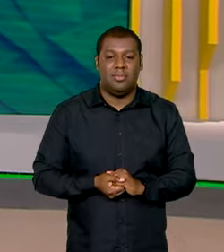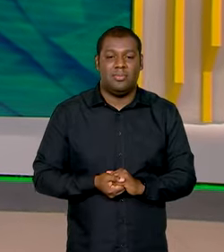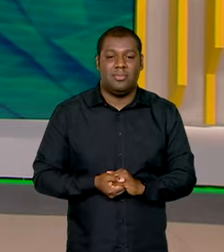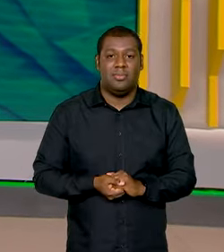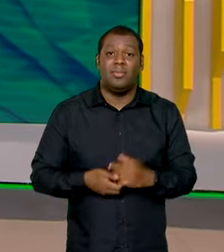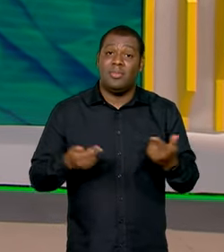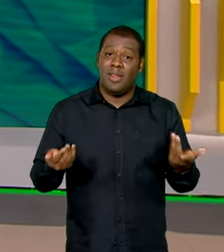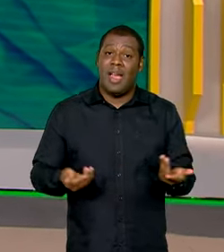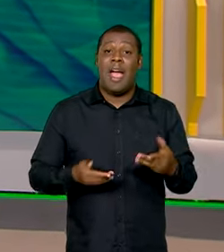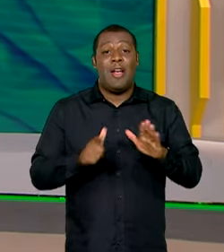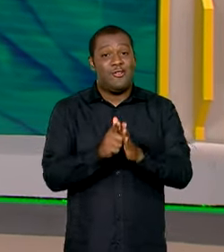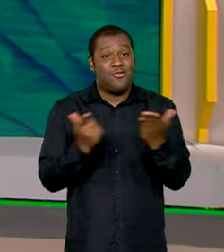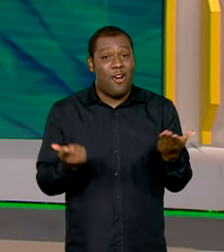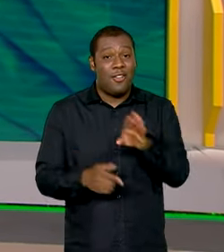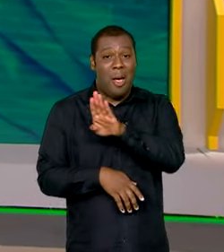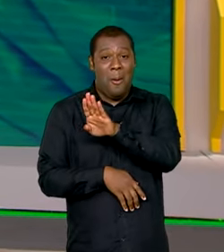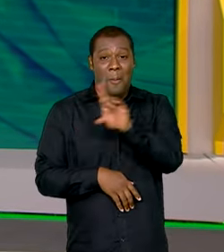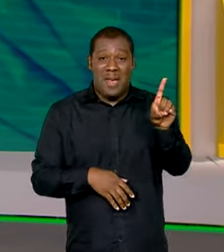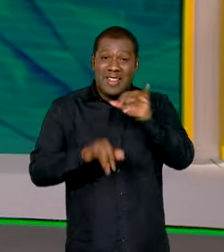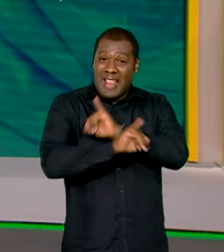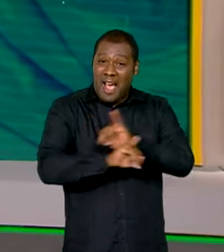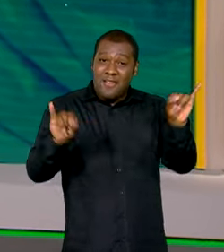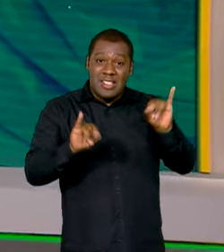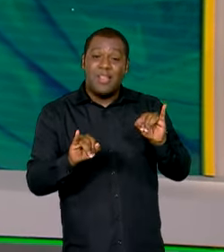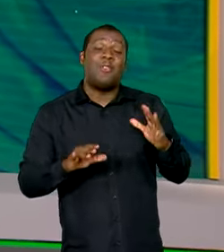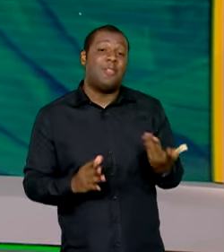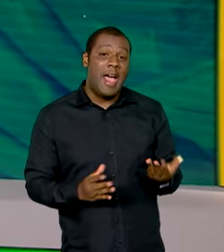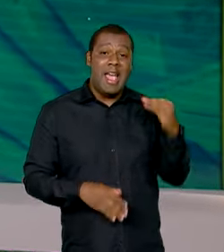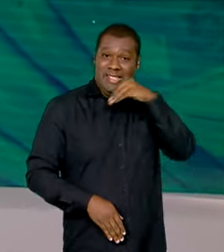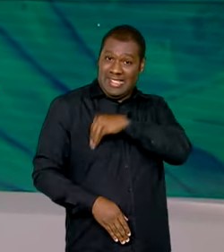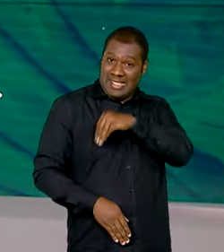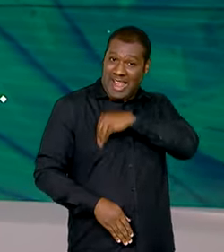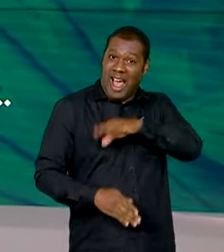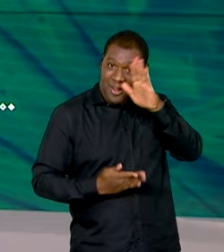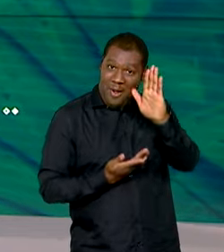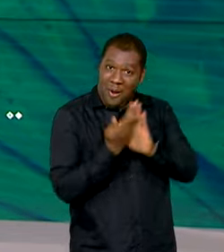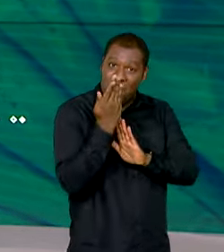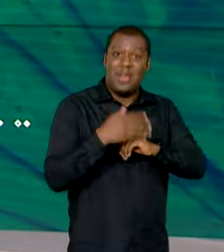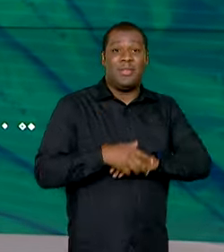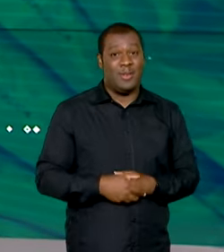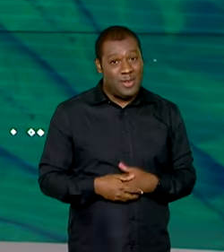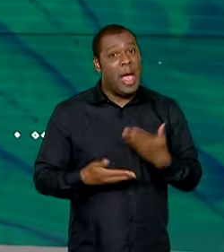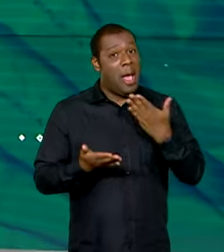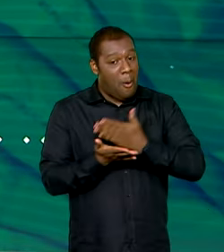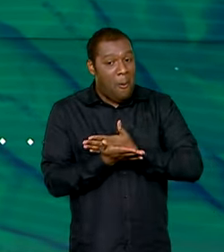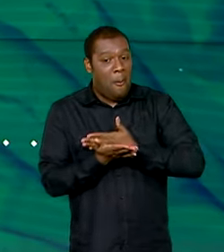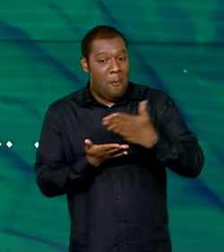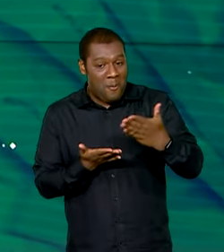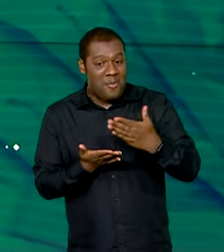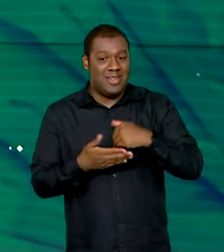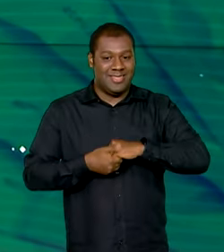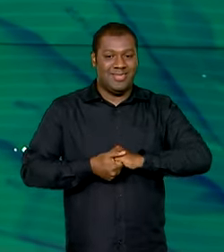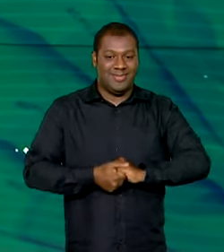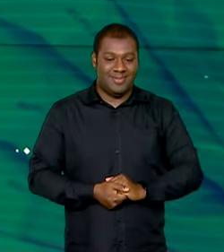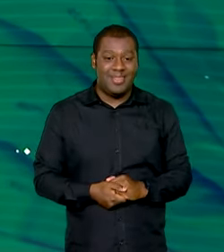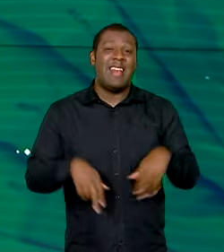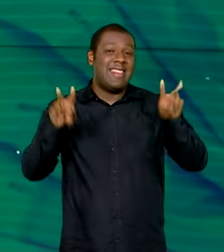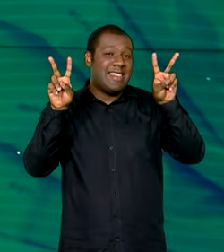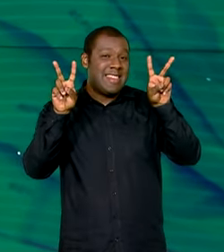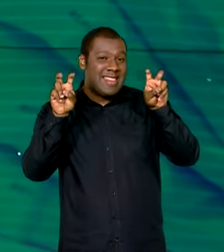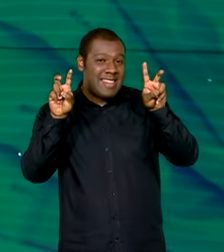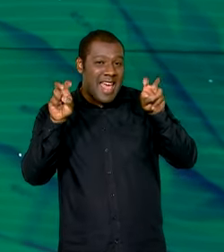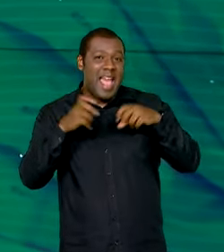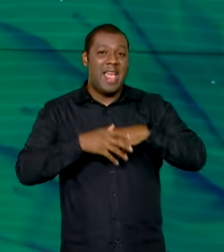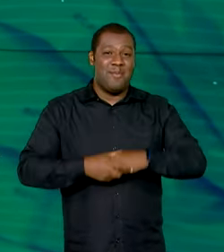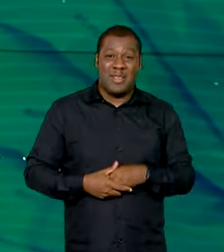E o Brasil em dia começa com um novo valor do salário mínimo que começou a ser pago no país. É um assunto que mexe com o